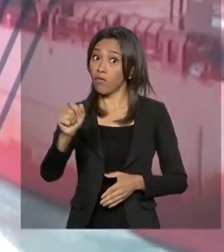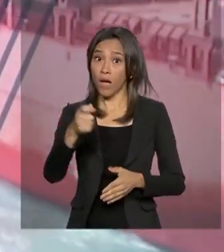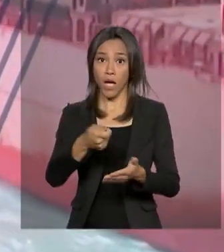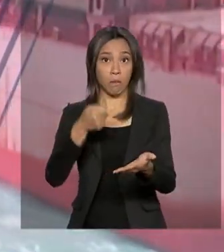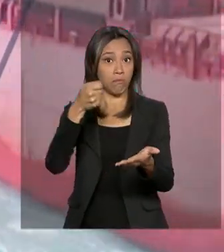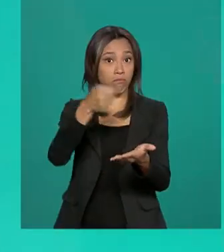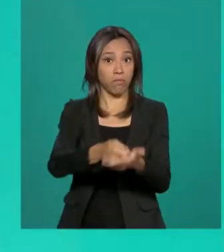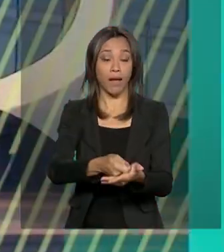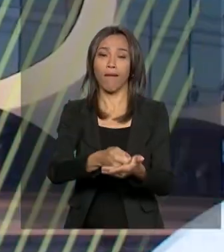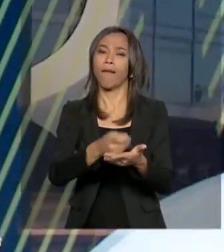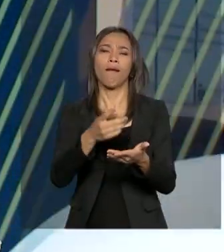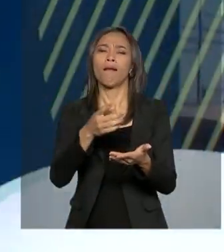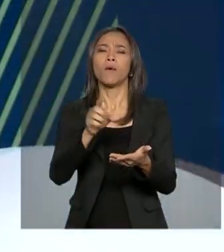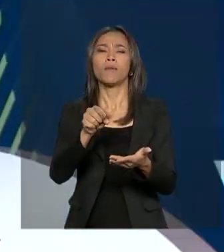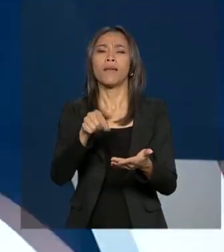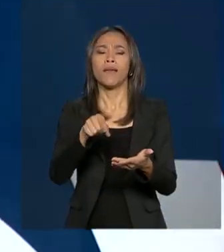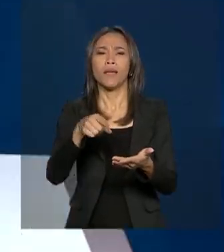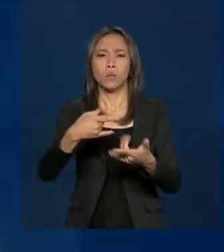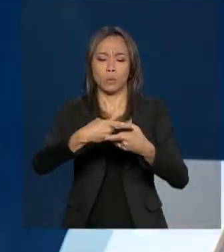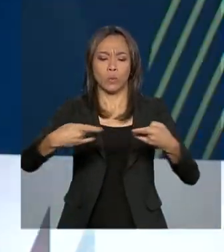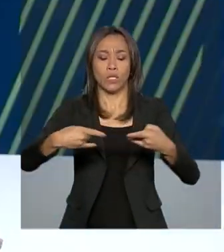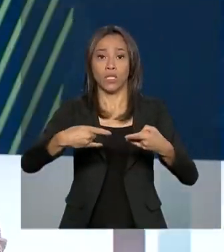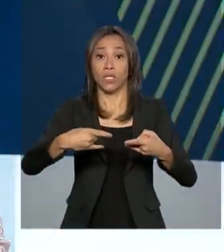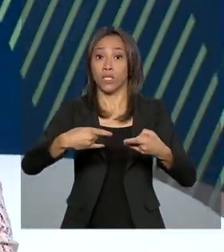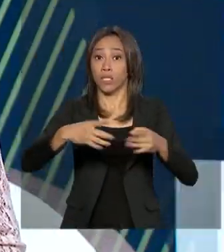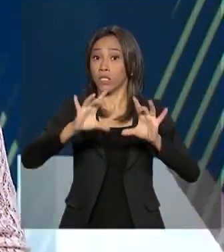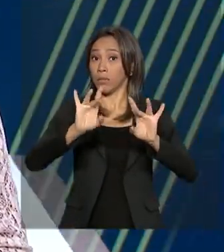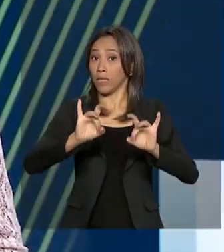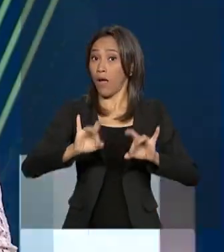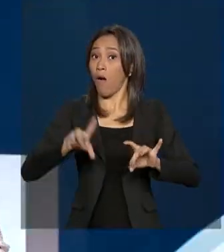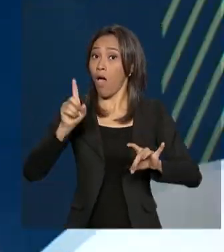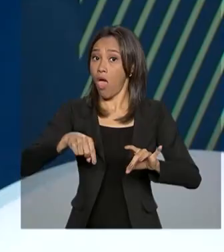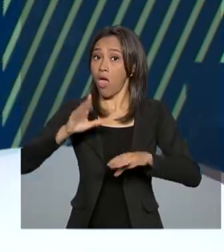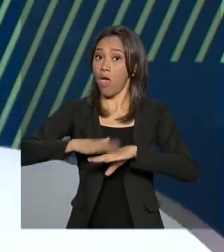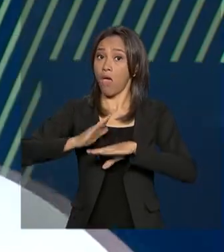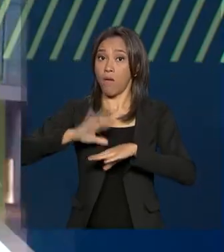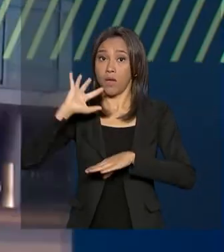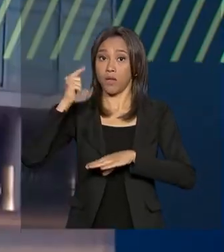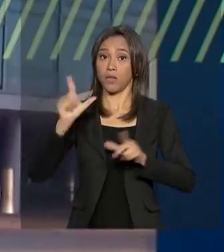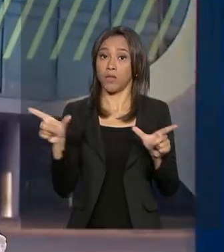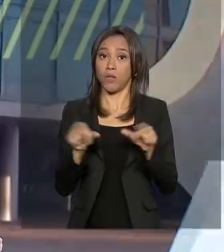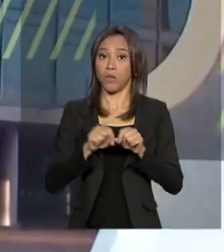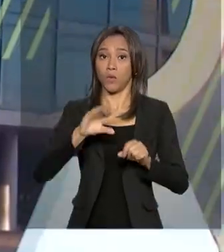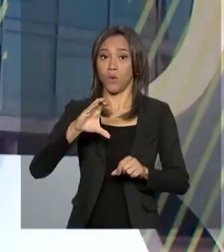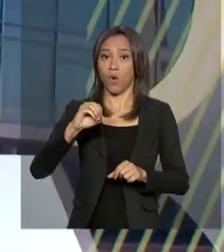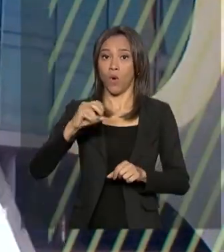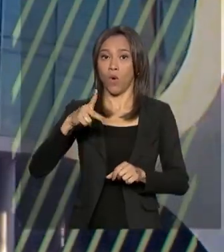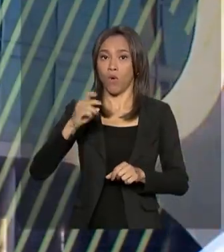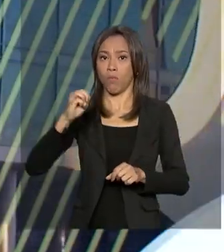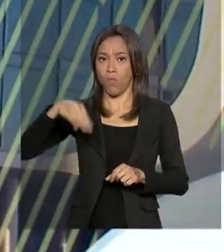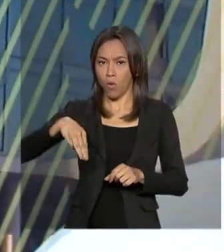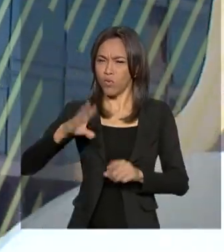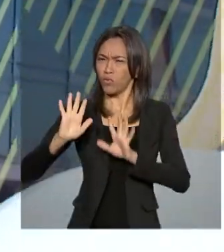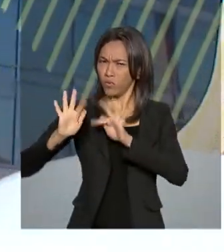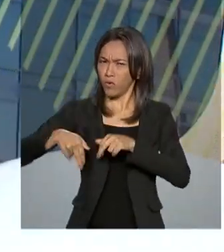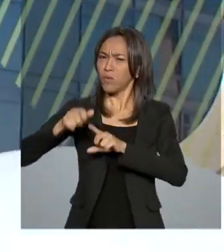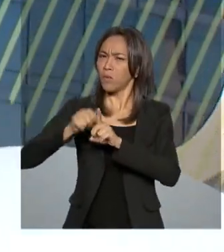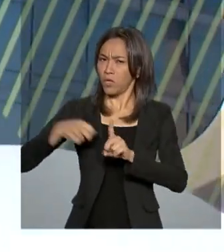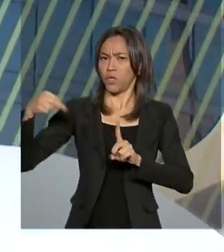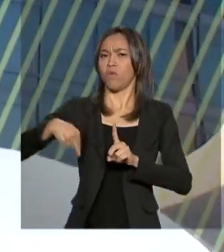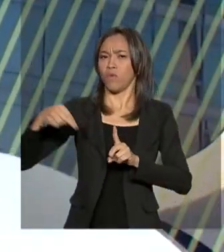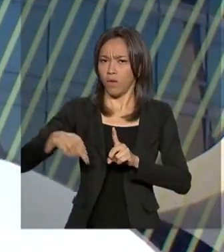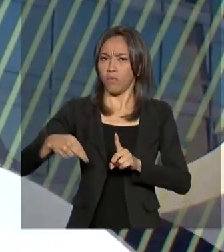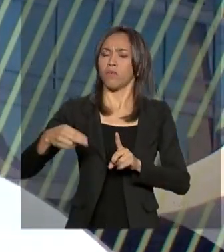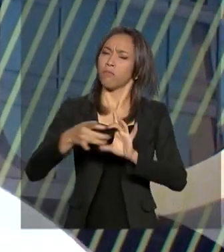para os clientes com limite no cheque especial. Uma resolução do Conselho Monetário Nacional, no fim de novembro, permitiu